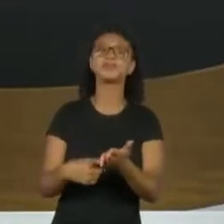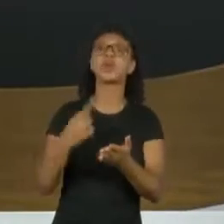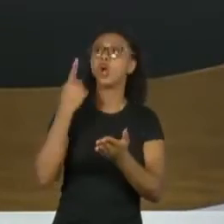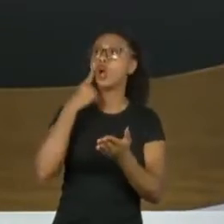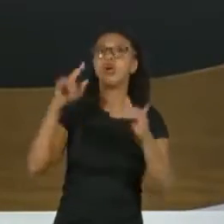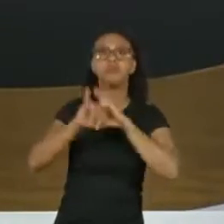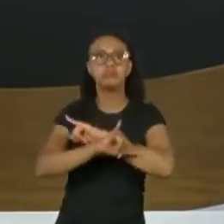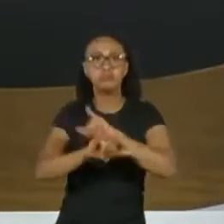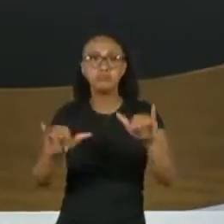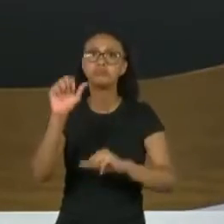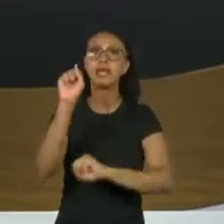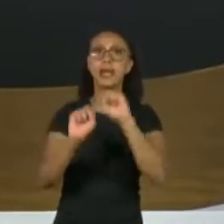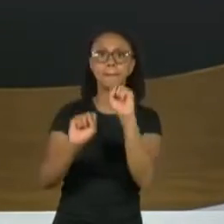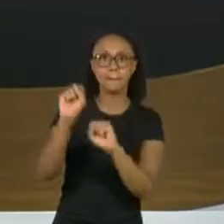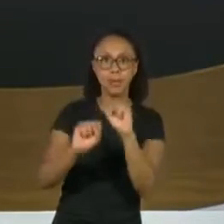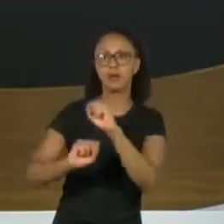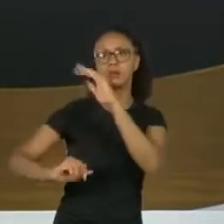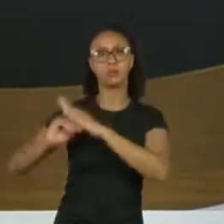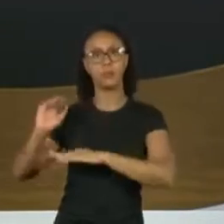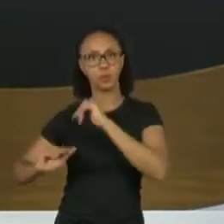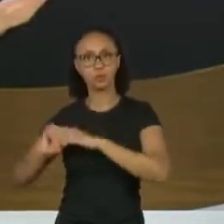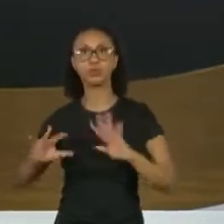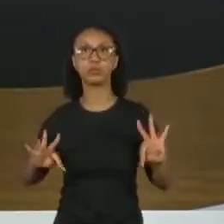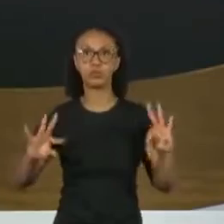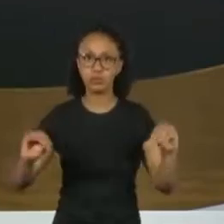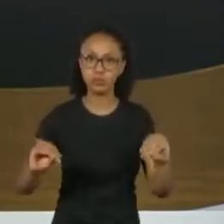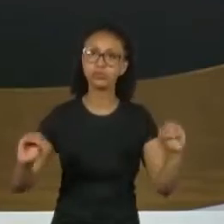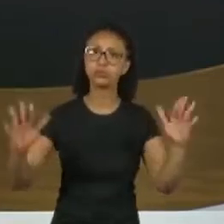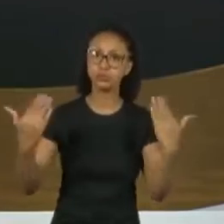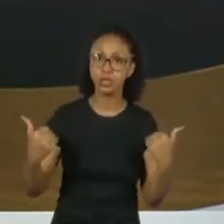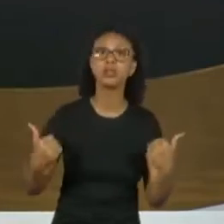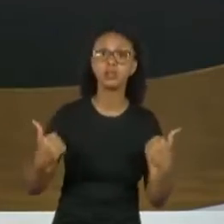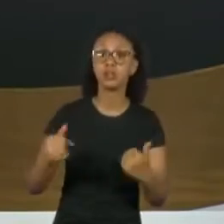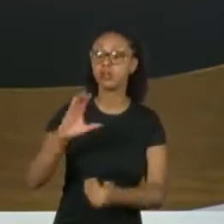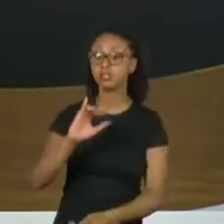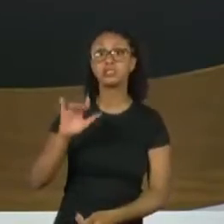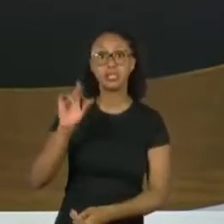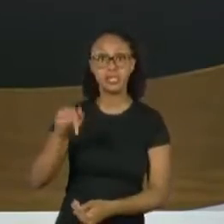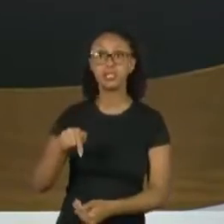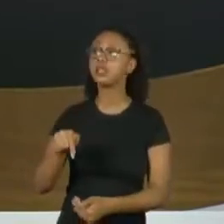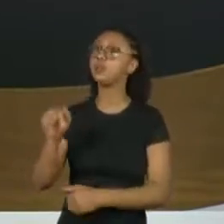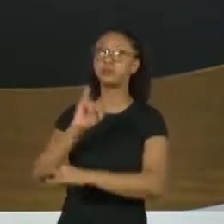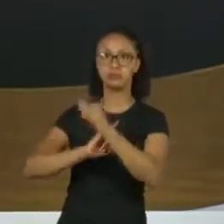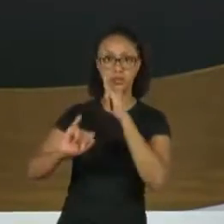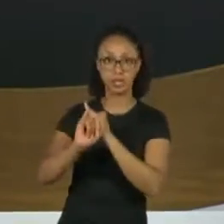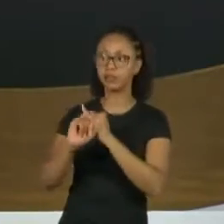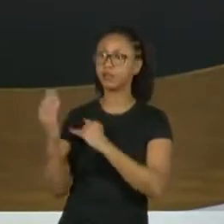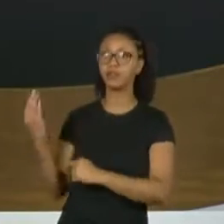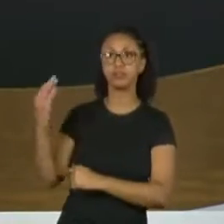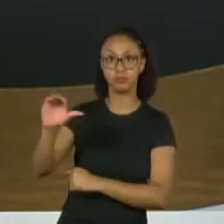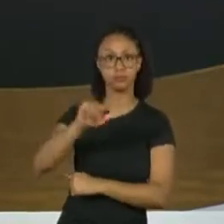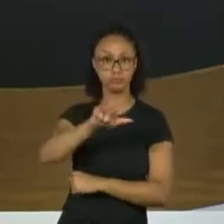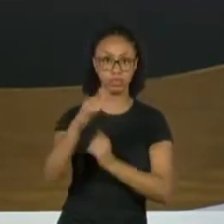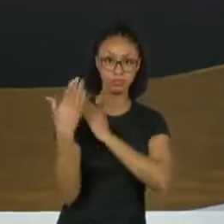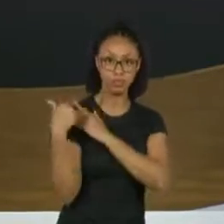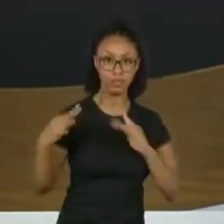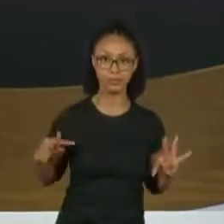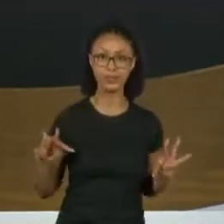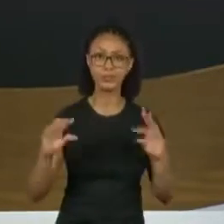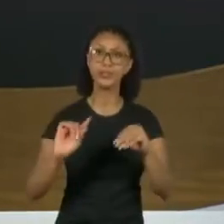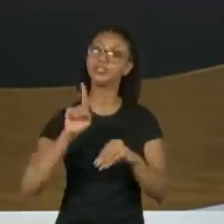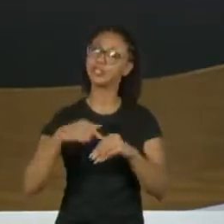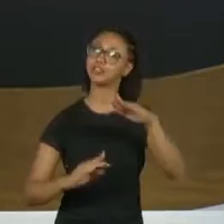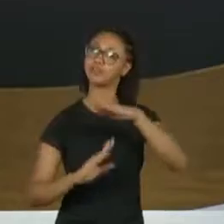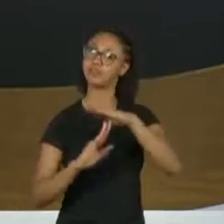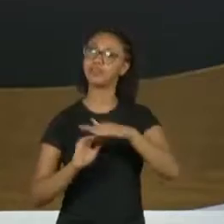empresas, produtores, né? Todo mundo, vamos colocar o Cidane na internet. É uma tarefa aí para todo mundo. E a gente